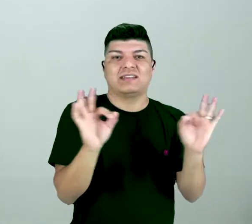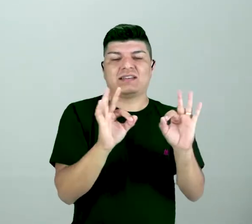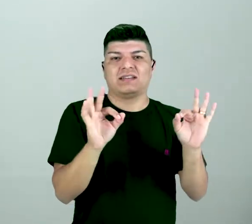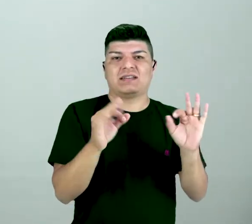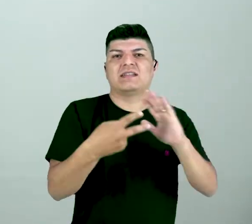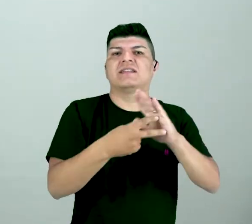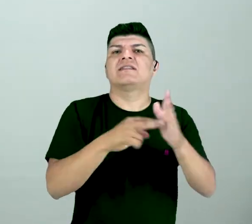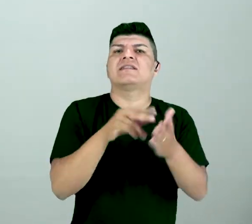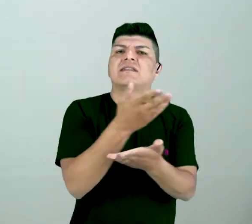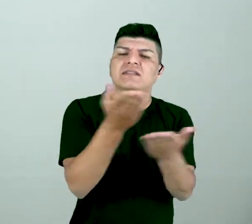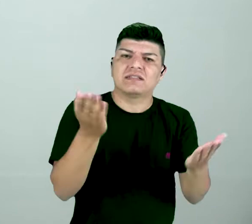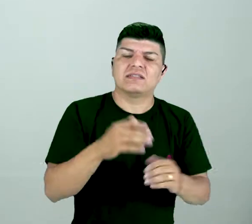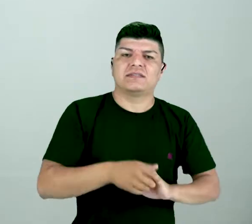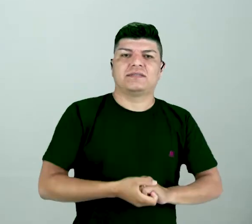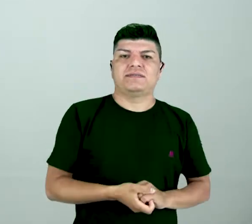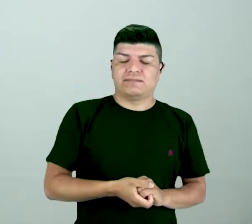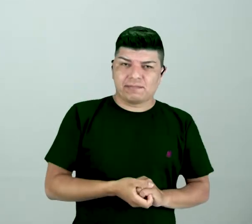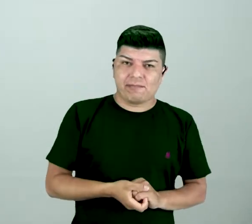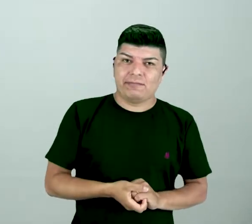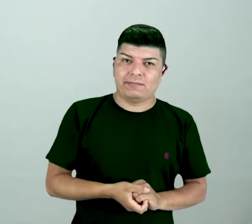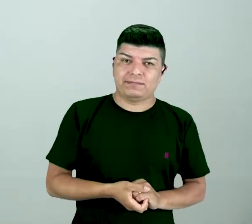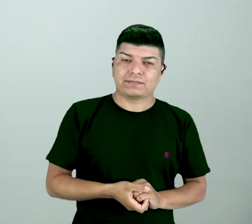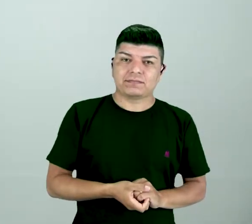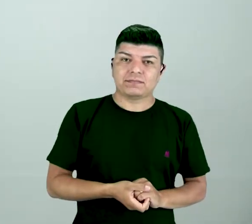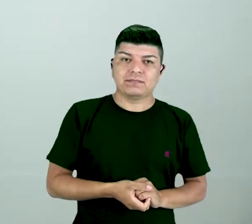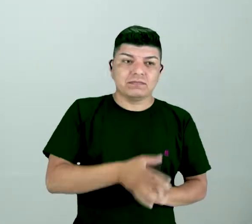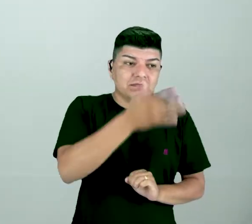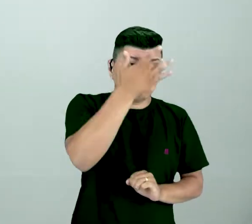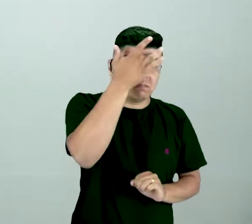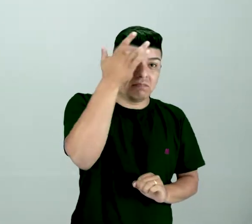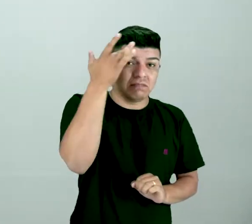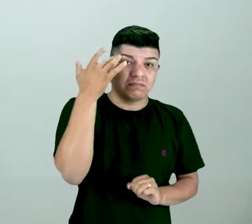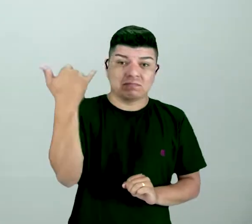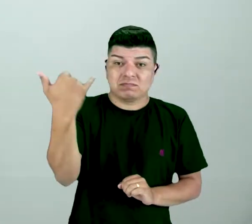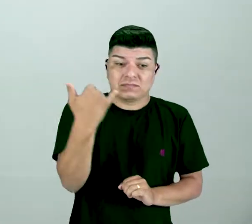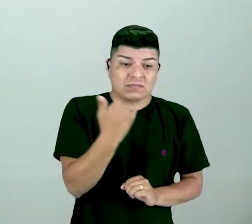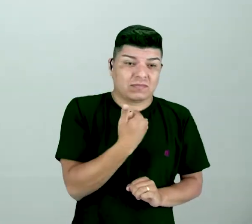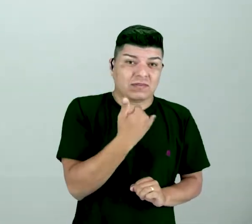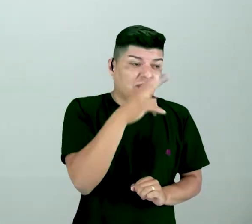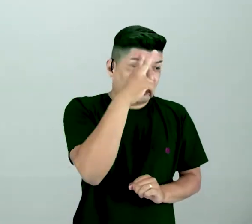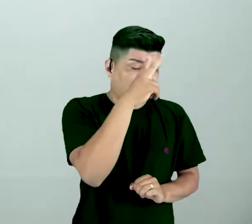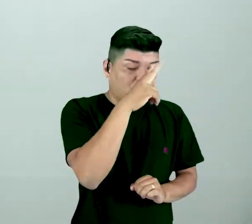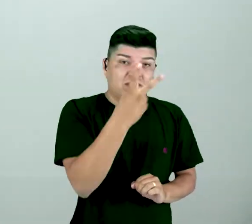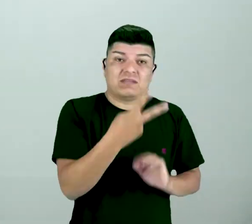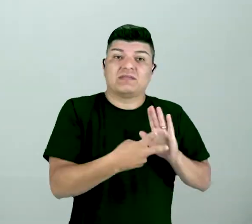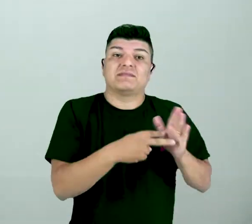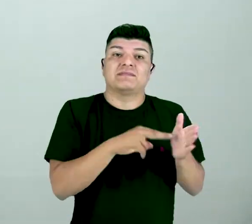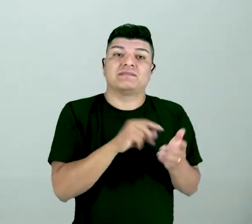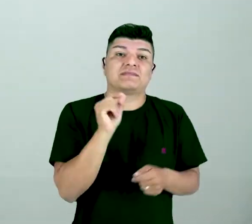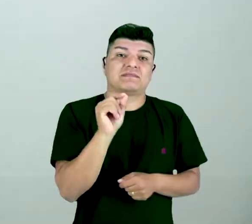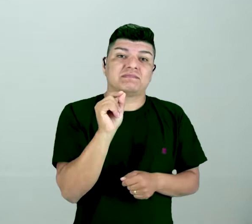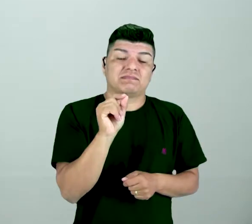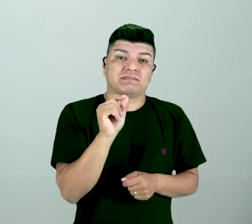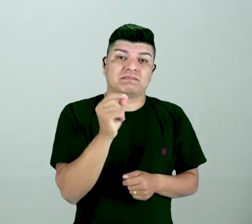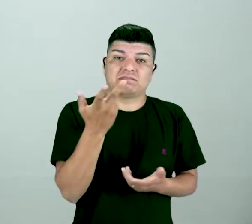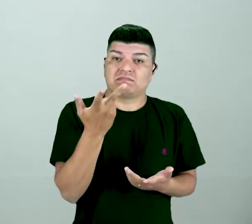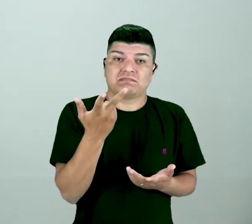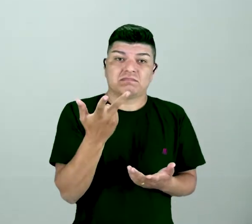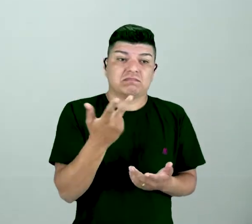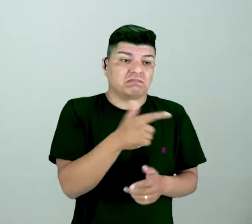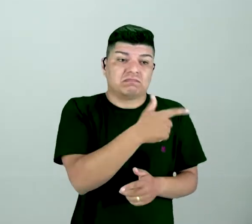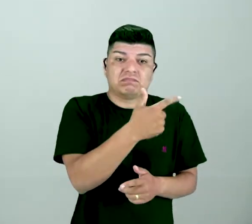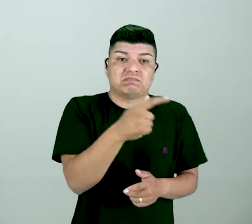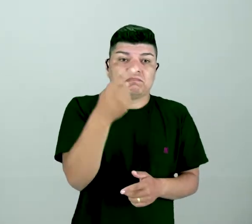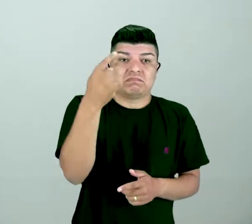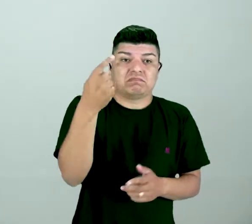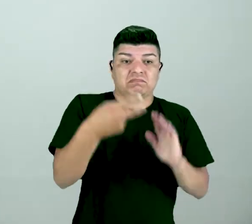que para você? Então, quando alguém conta uma história sem pé e sem cabeça, isso significa que a história não tem sentido